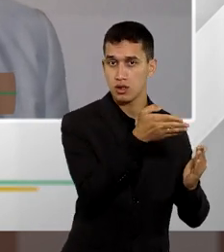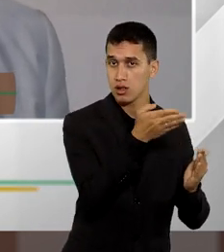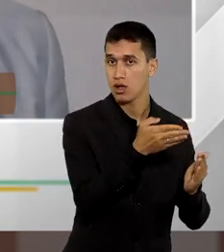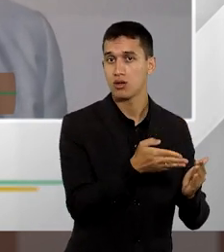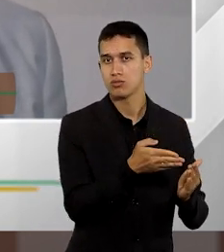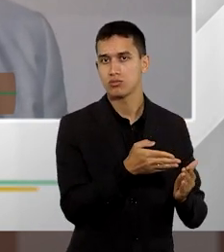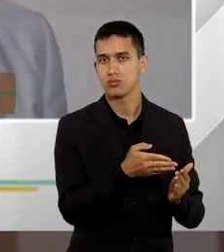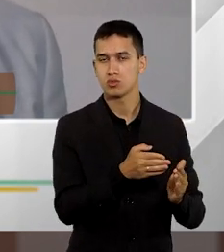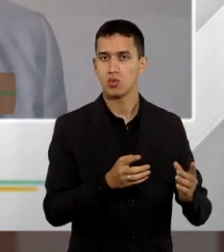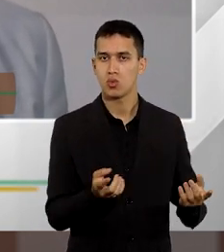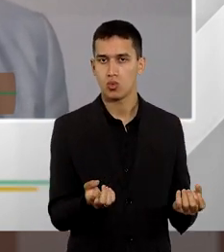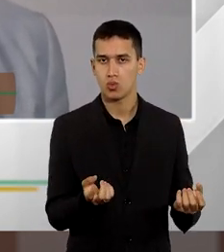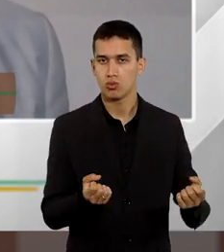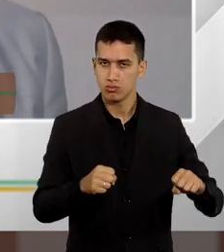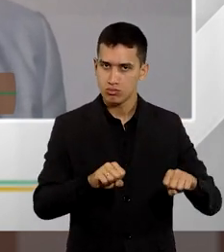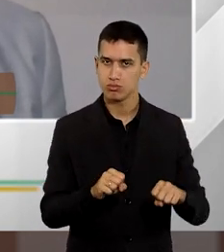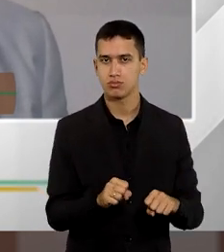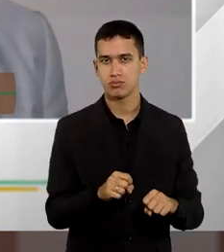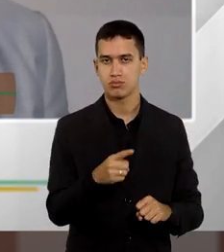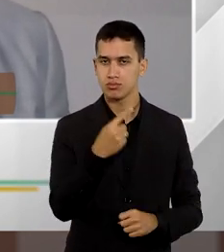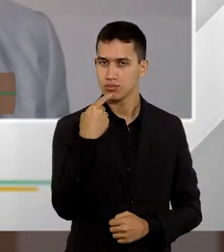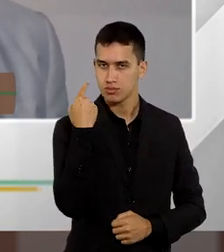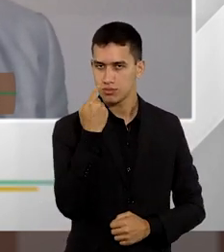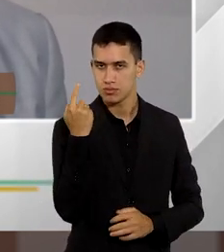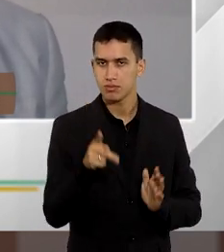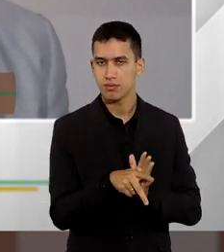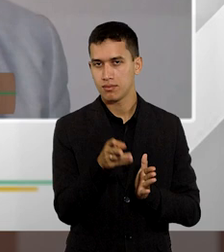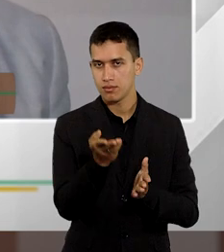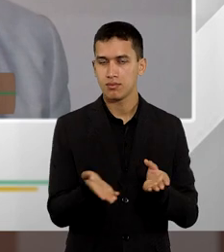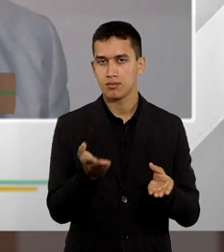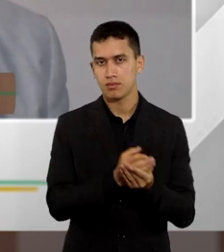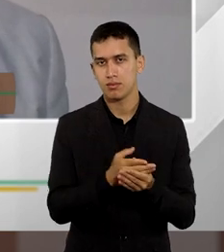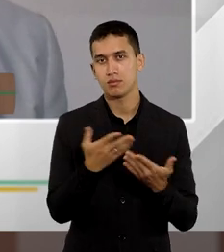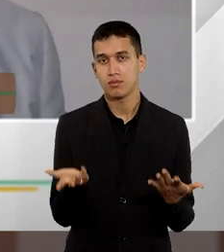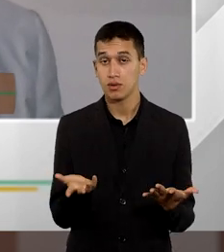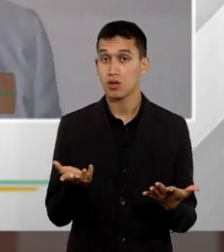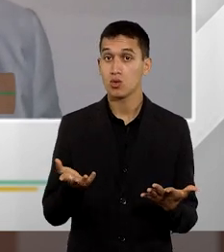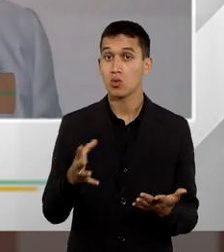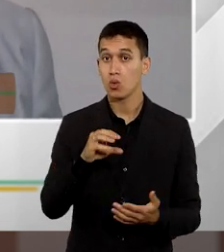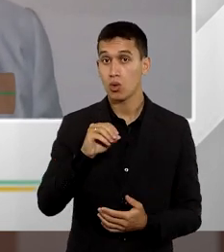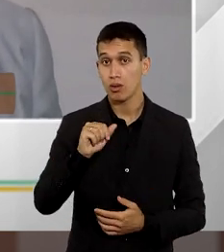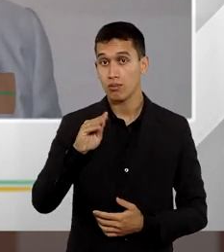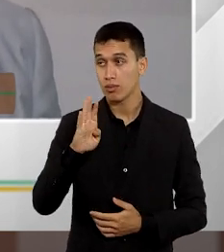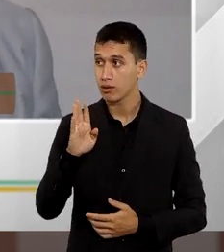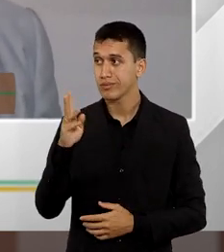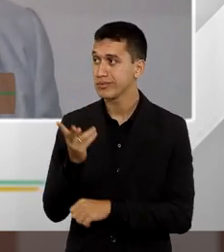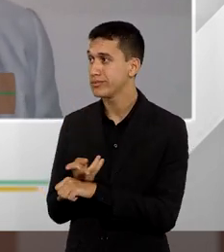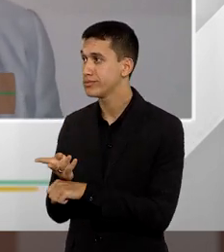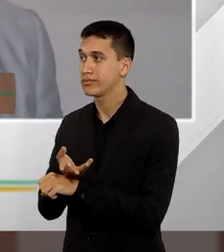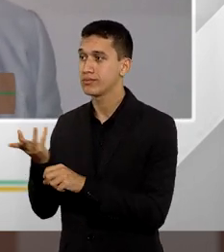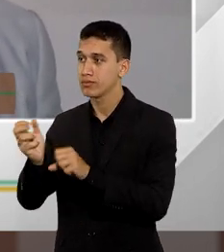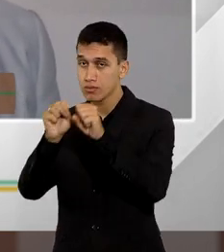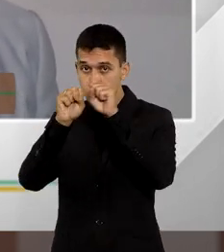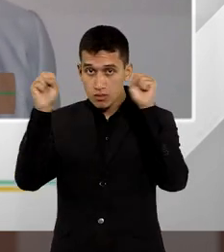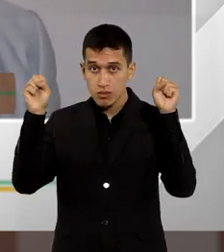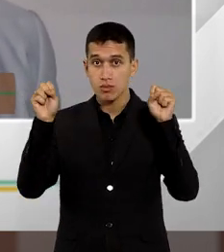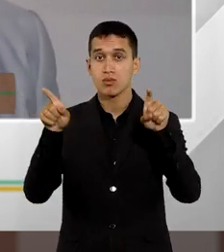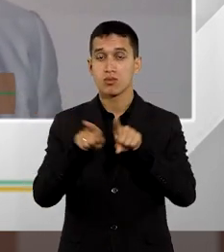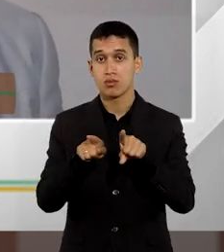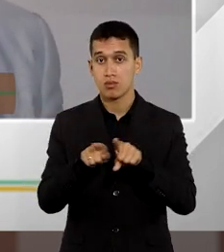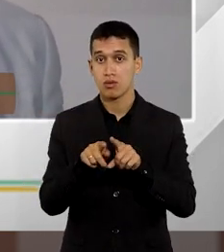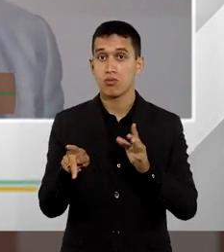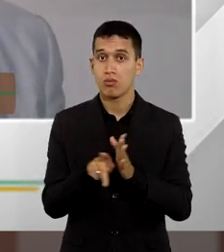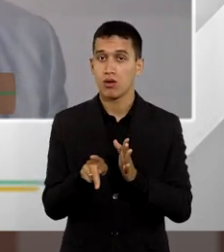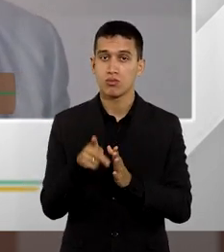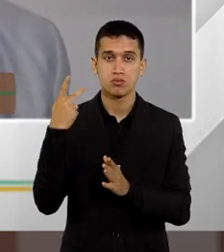isso a ordem tem buscado junto aos tribunais, e aí um trabalho que é feito através da Procuradoria da Ordem dos Advogados do